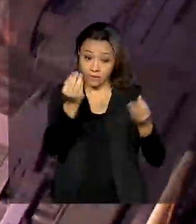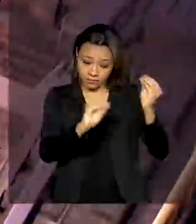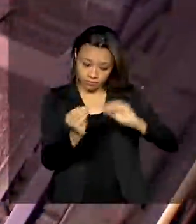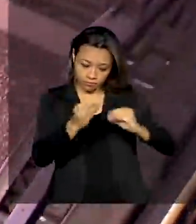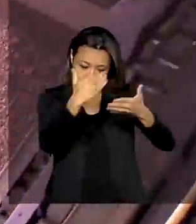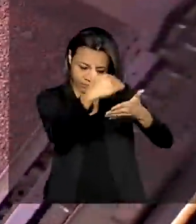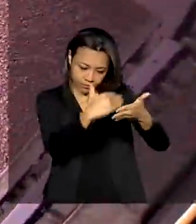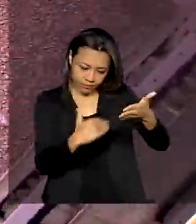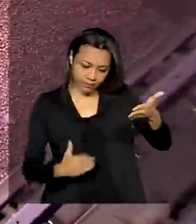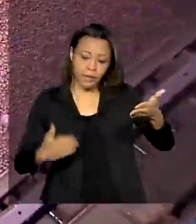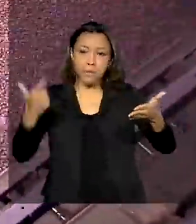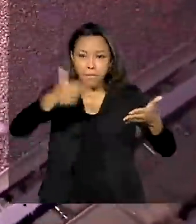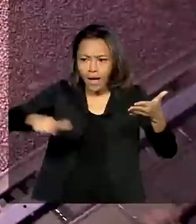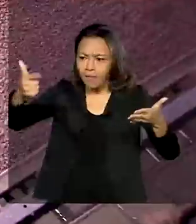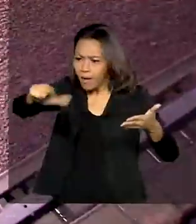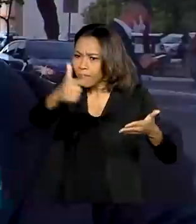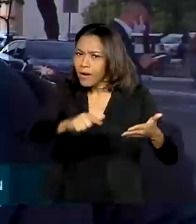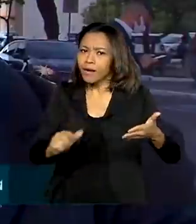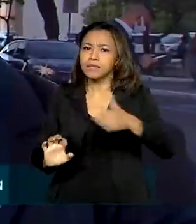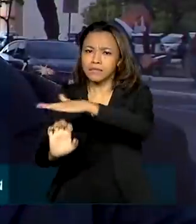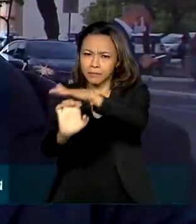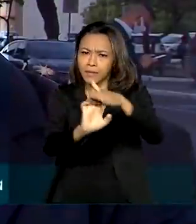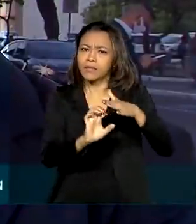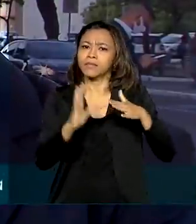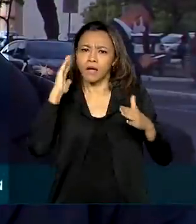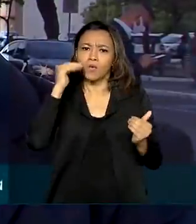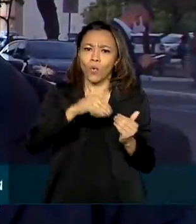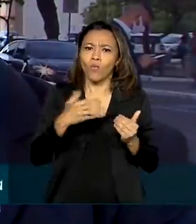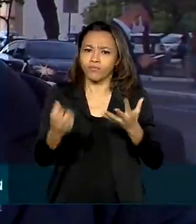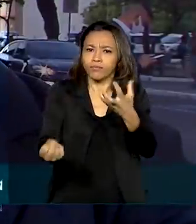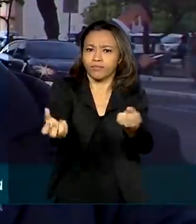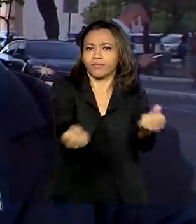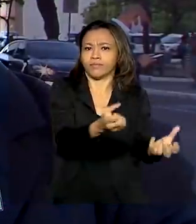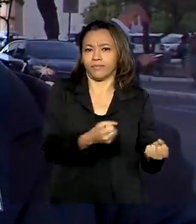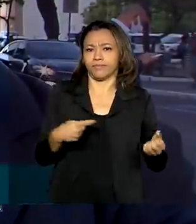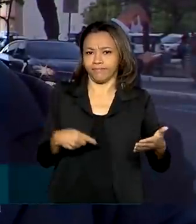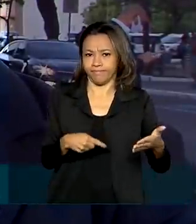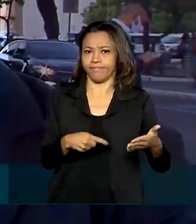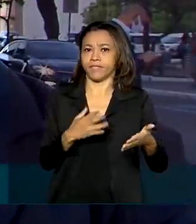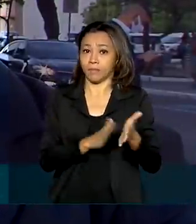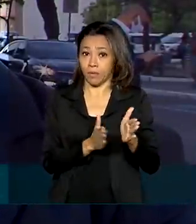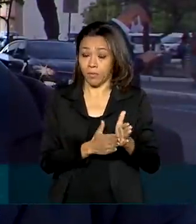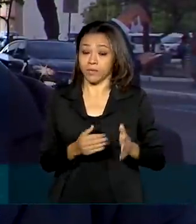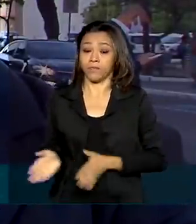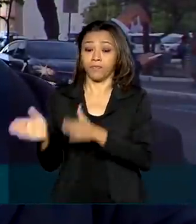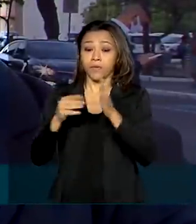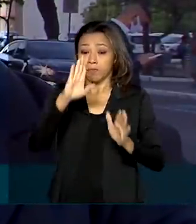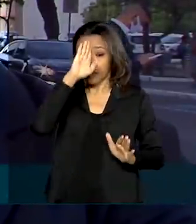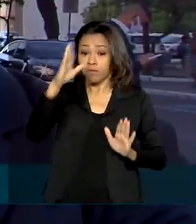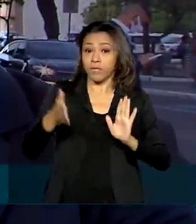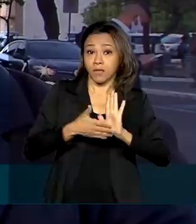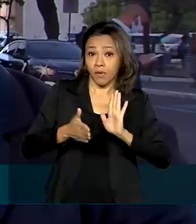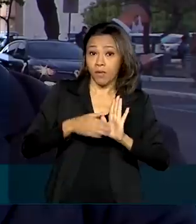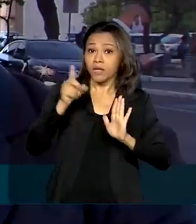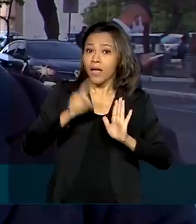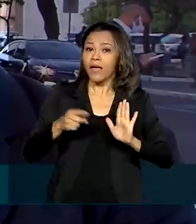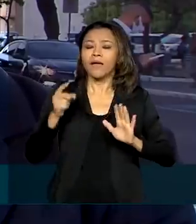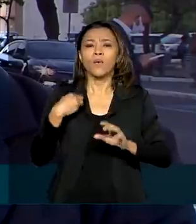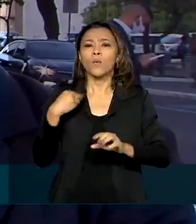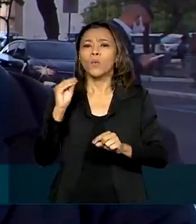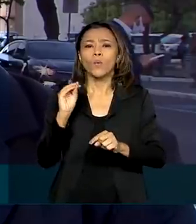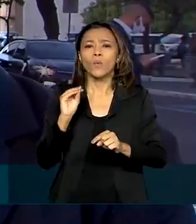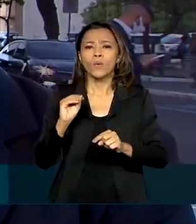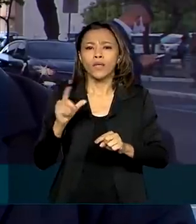adotar a mineração sustentável. Um dos pilares dessa proposta é exatamente a mineração sustentável, a